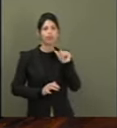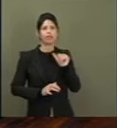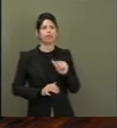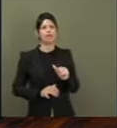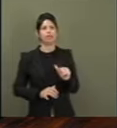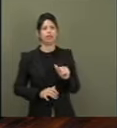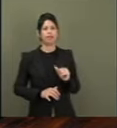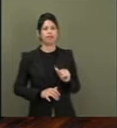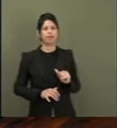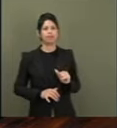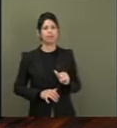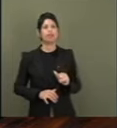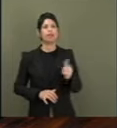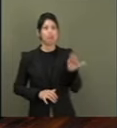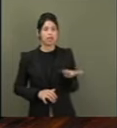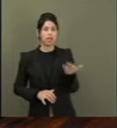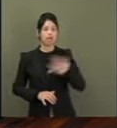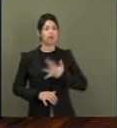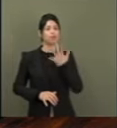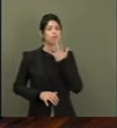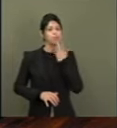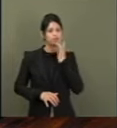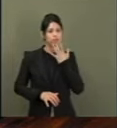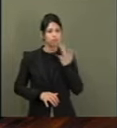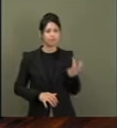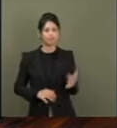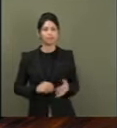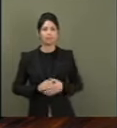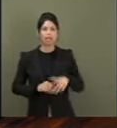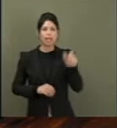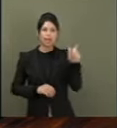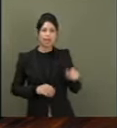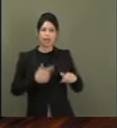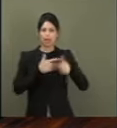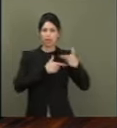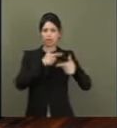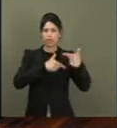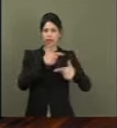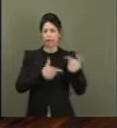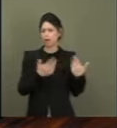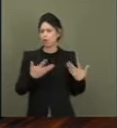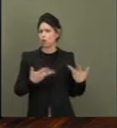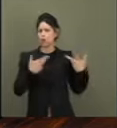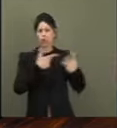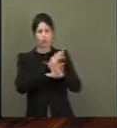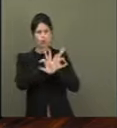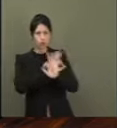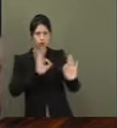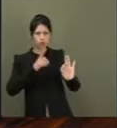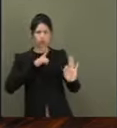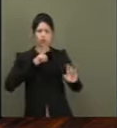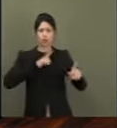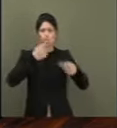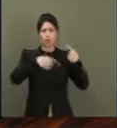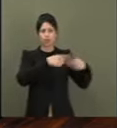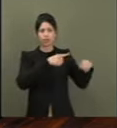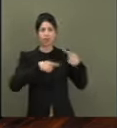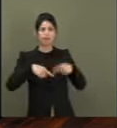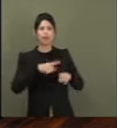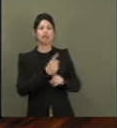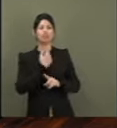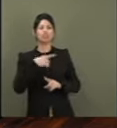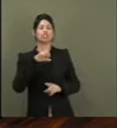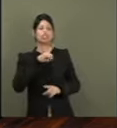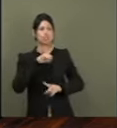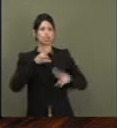e, hoje, ministra Simone Tebit. Ela fez um trabalho brilhante aqui no debate que travamos sobre esse tema.